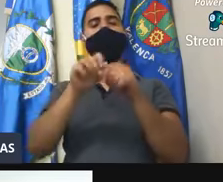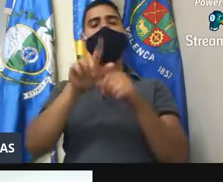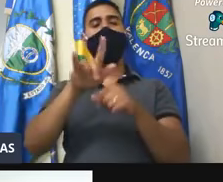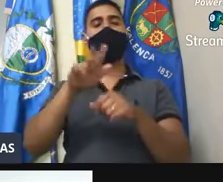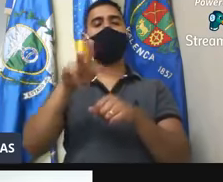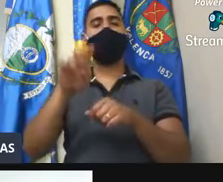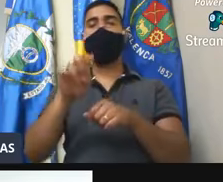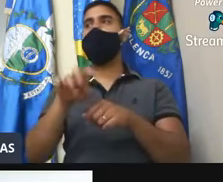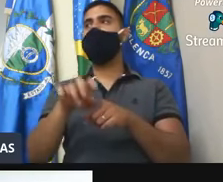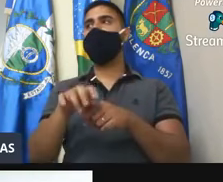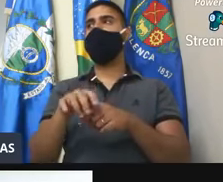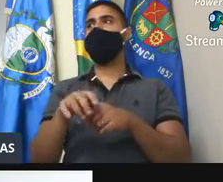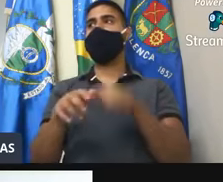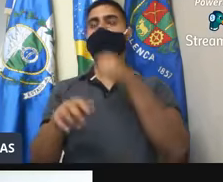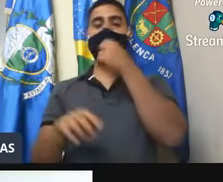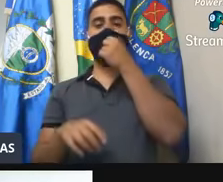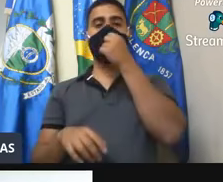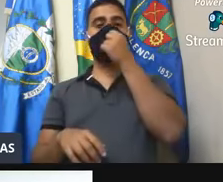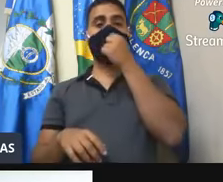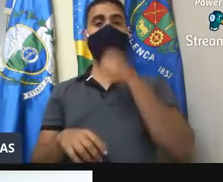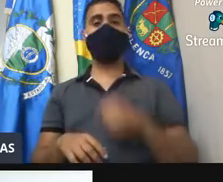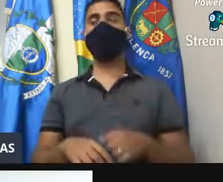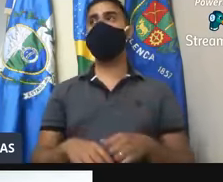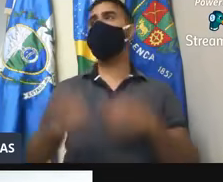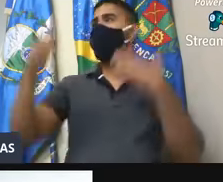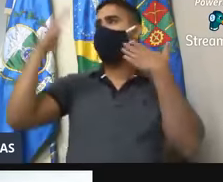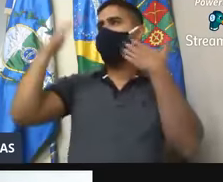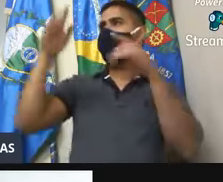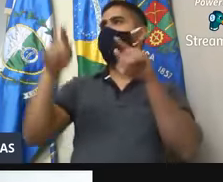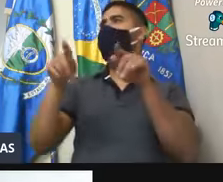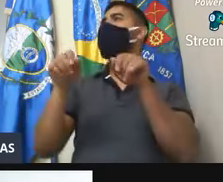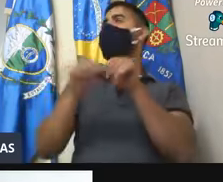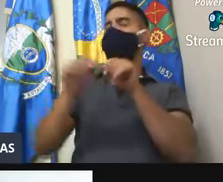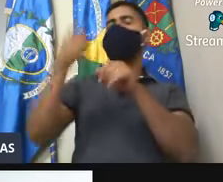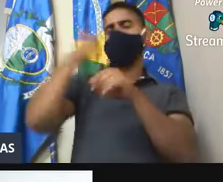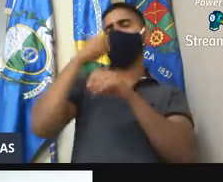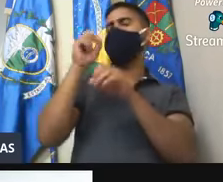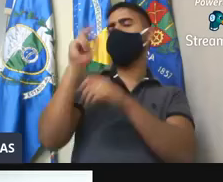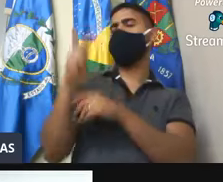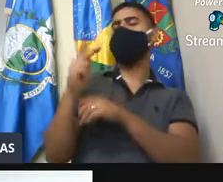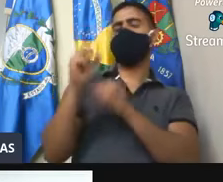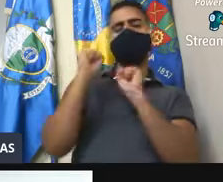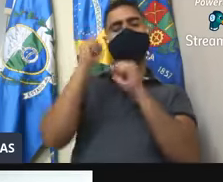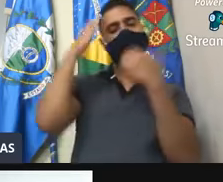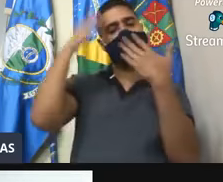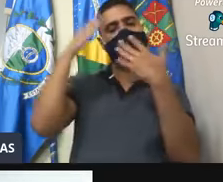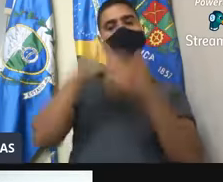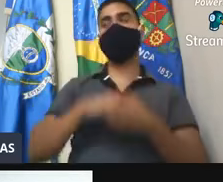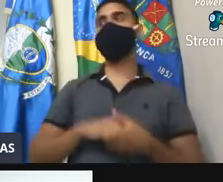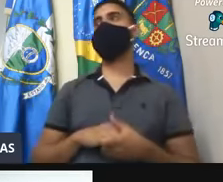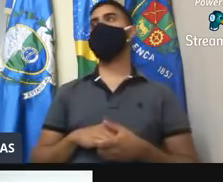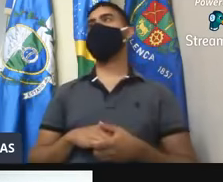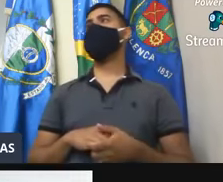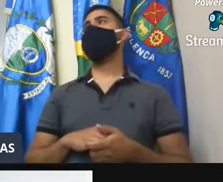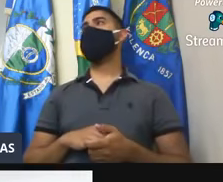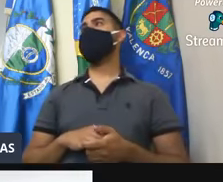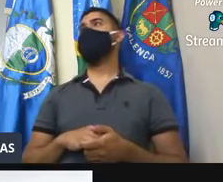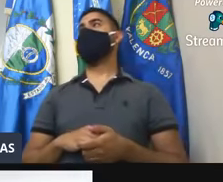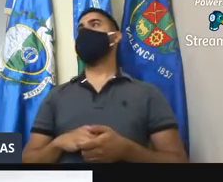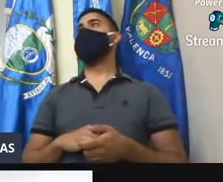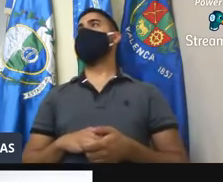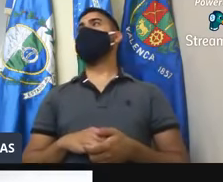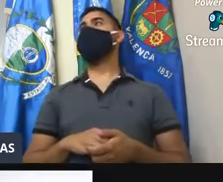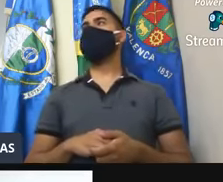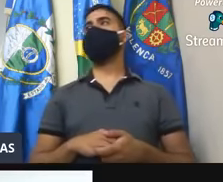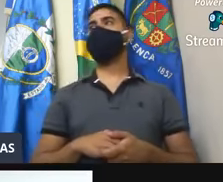vereador Silvio Graça não deixou fazer na quarta-feira. Então, obrigado, vereador. Vou fazer na sexta, então, já que você não deixou. O vereador Silvio agora é rei das lives.